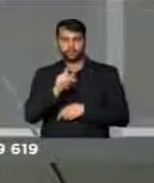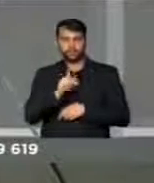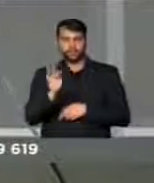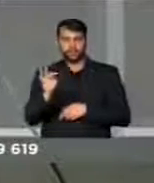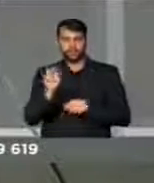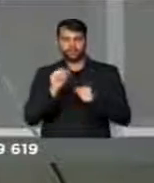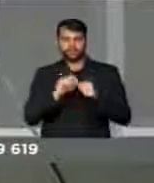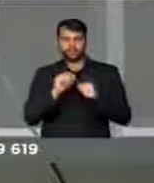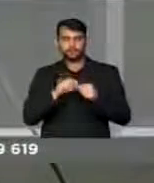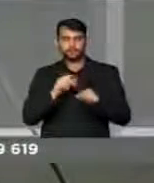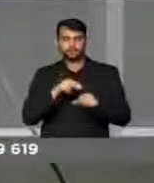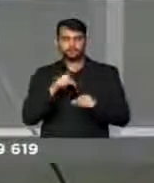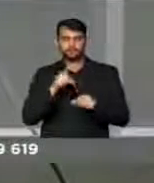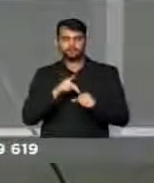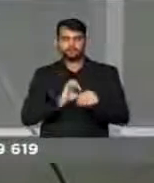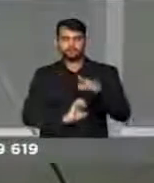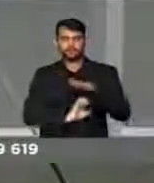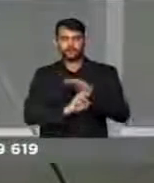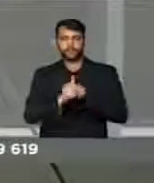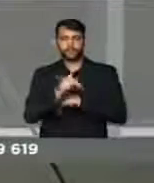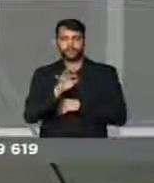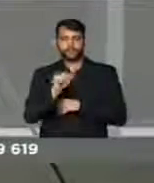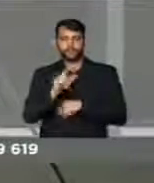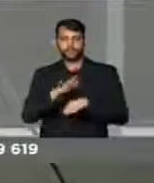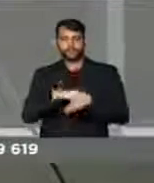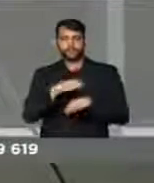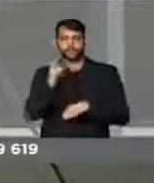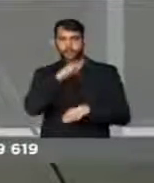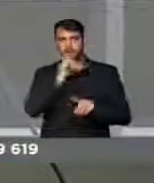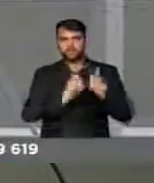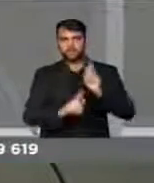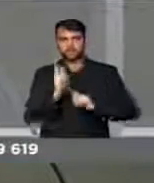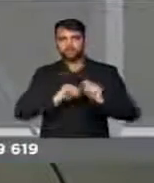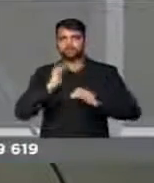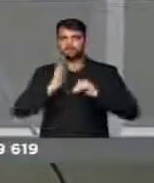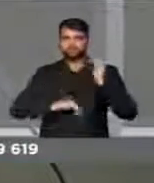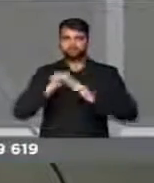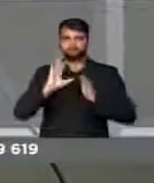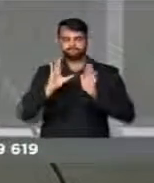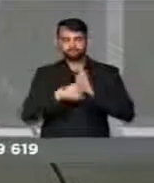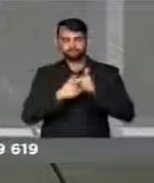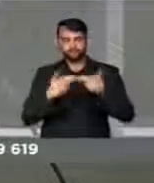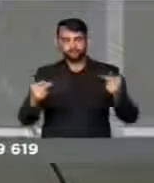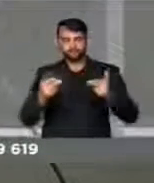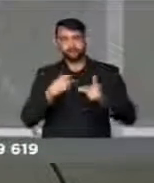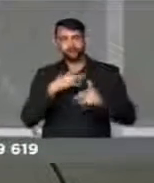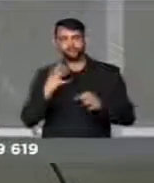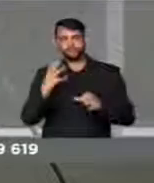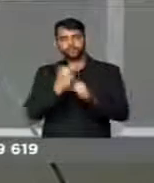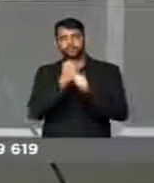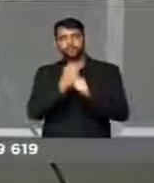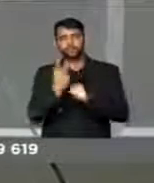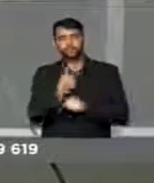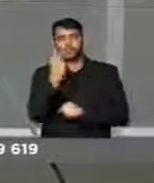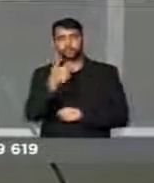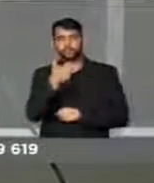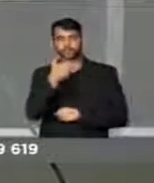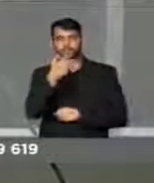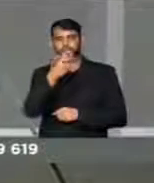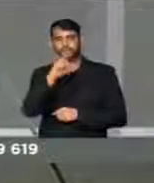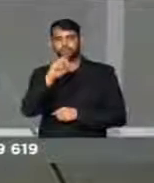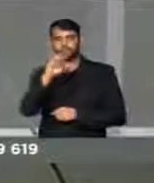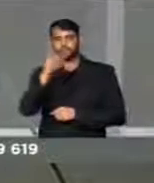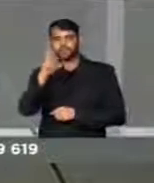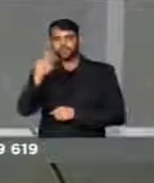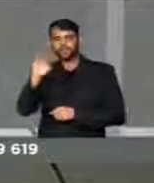petistas fizeram na Petrobras entre má gestão, incompetência e corrupção somam um montante de 550